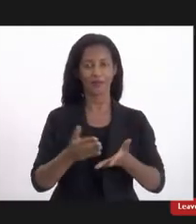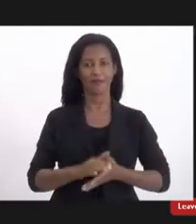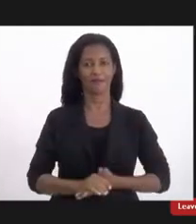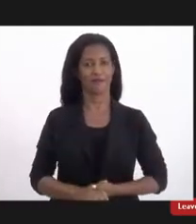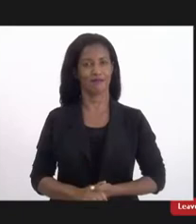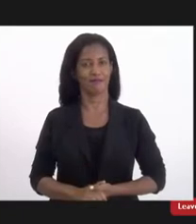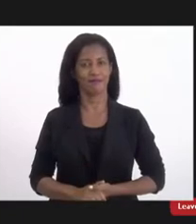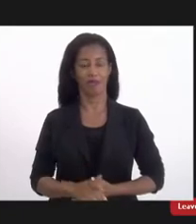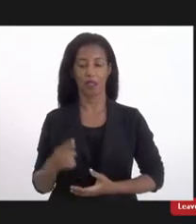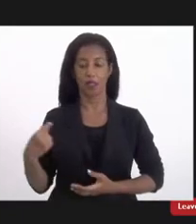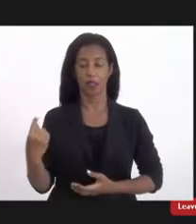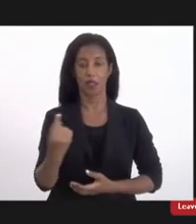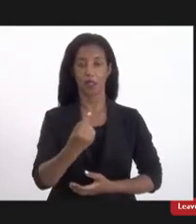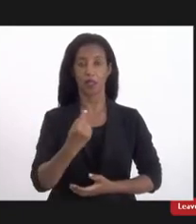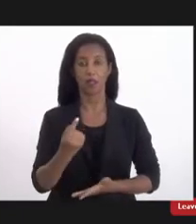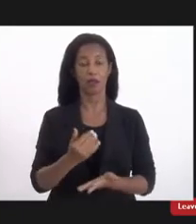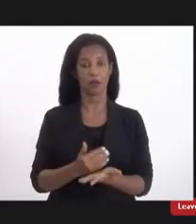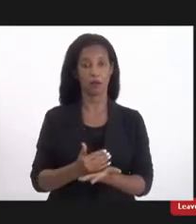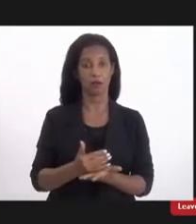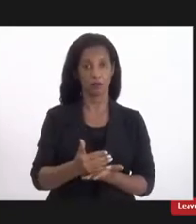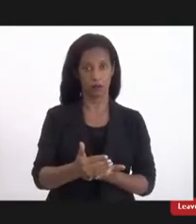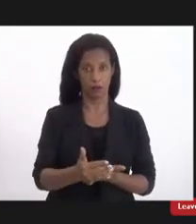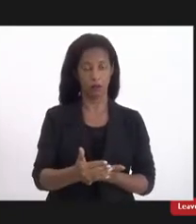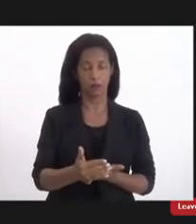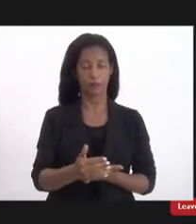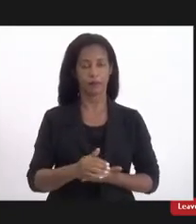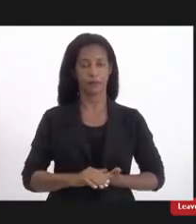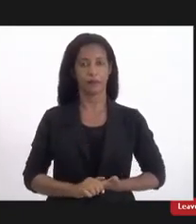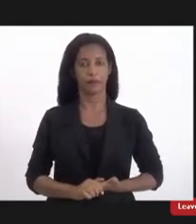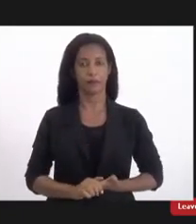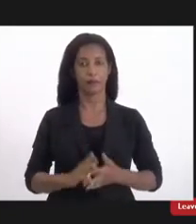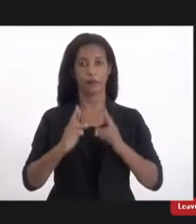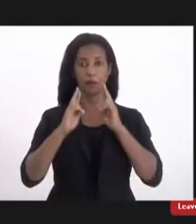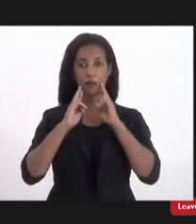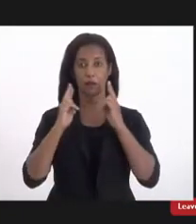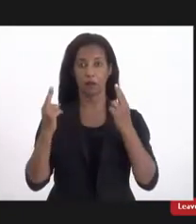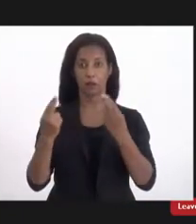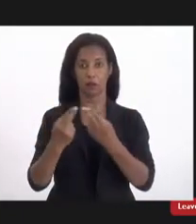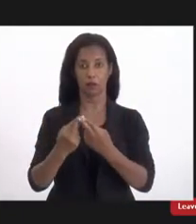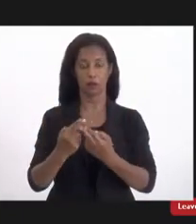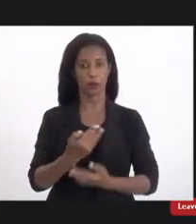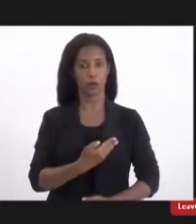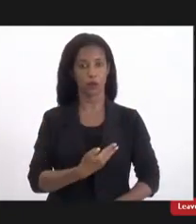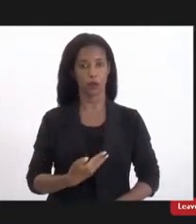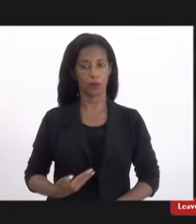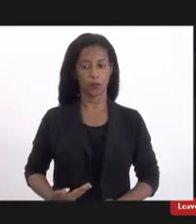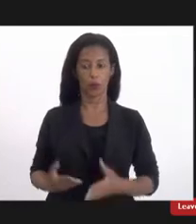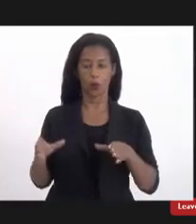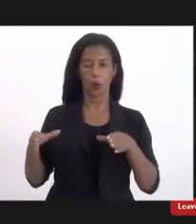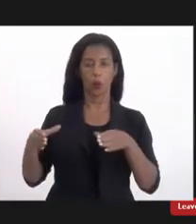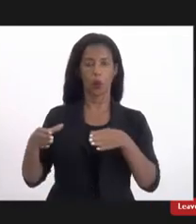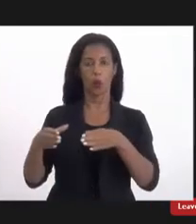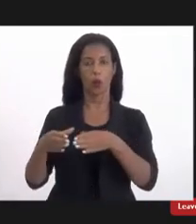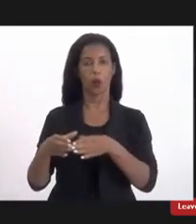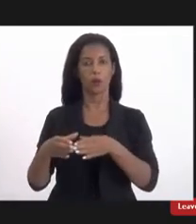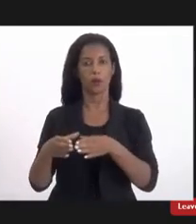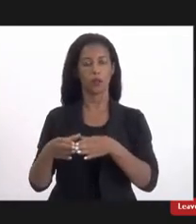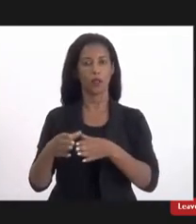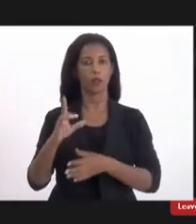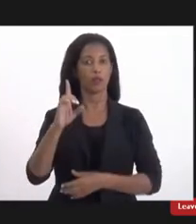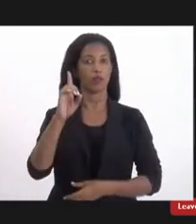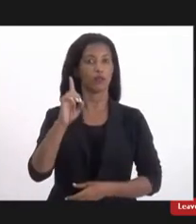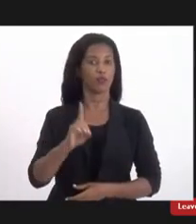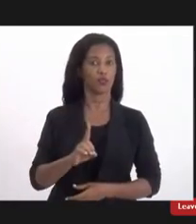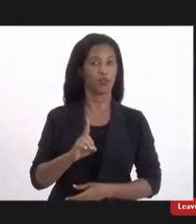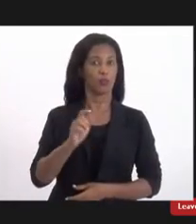Nós vamos dar início agora a uma audiência pública da Comissão de Defesa dos Direitos da